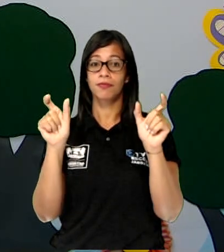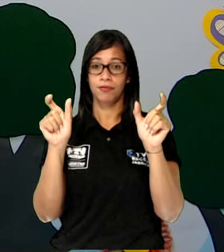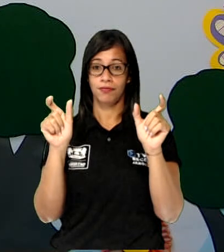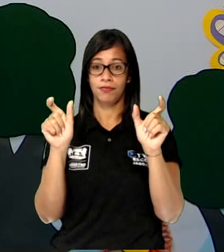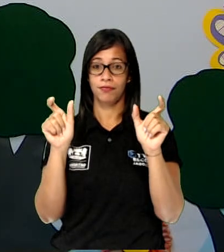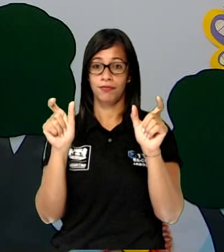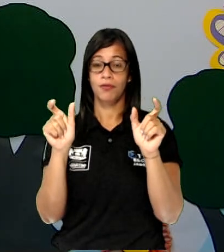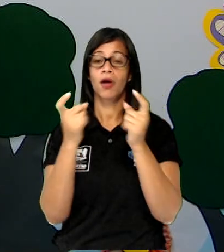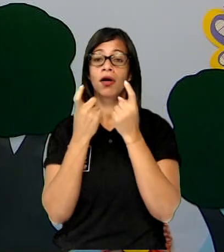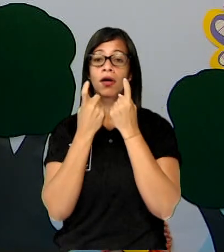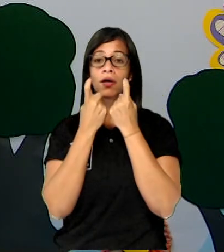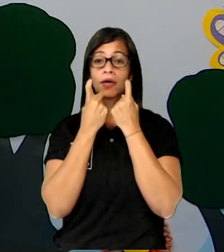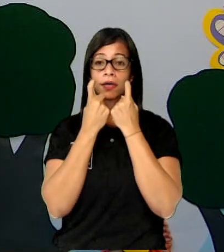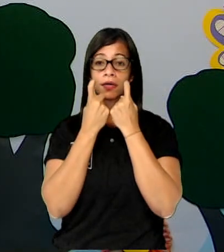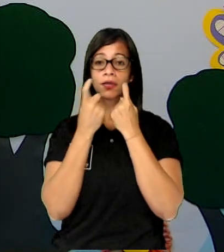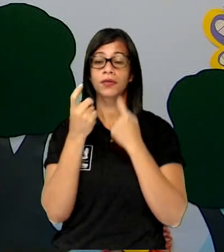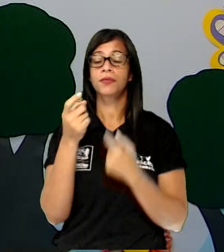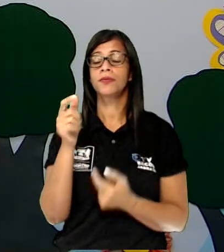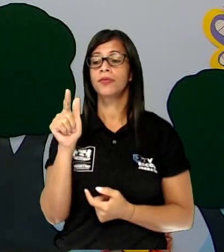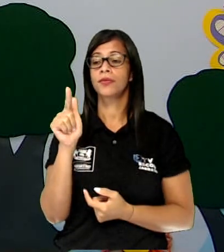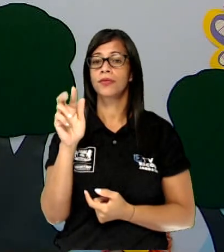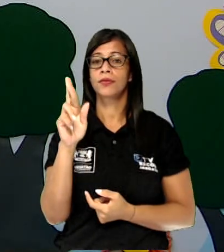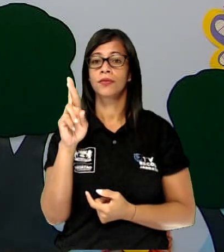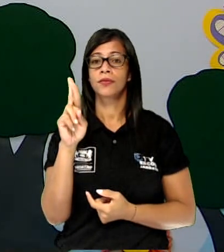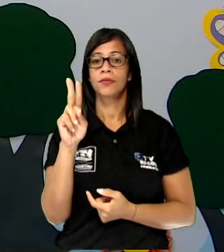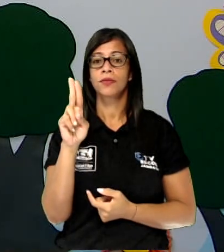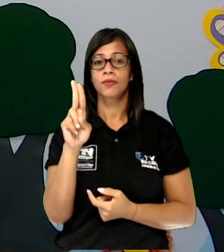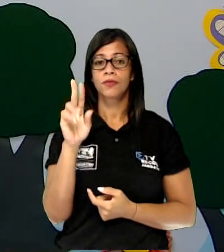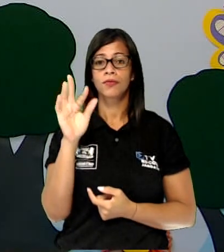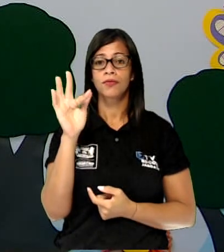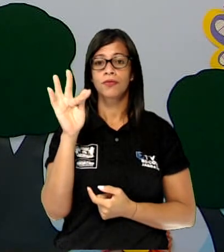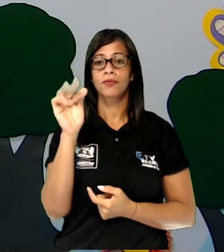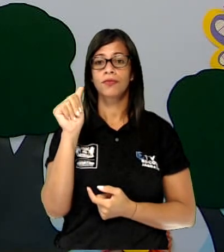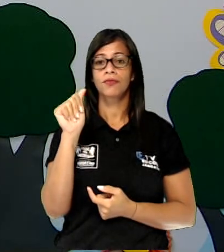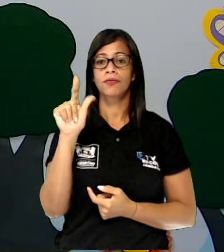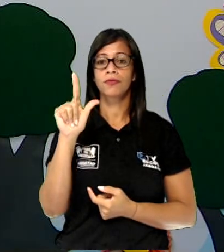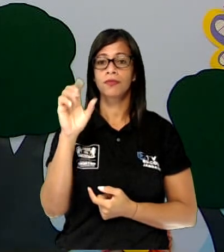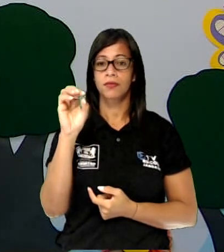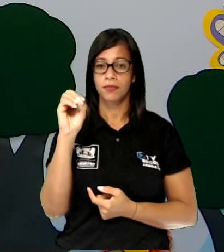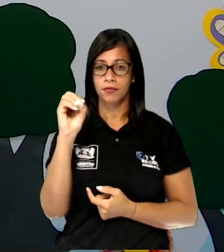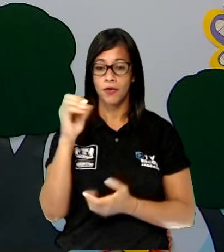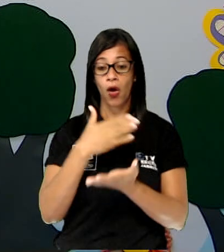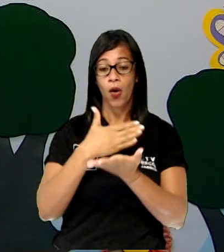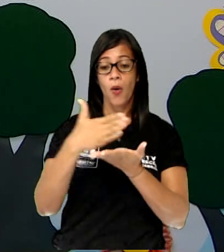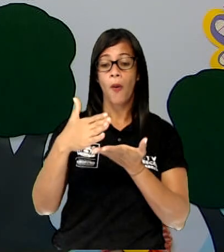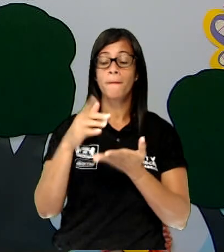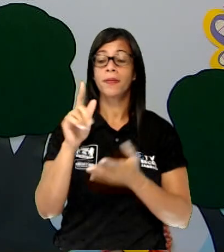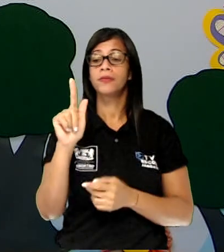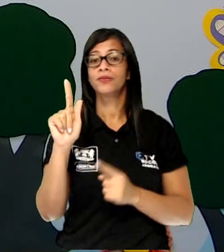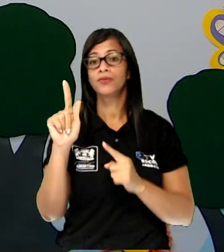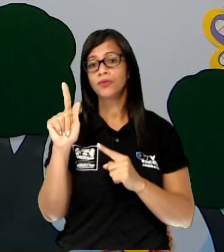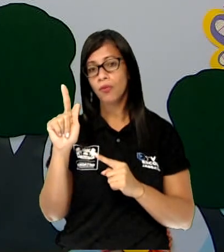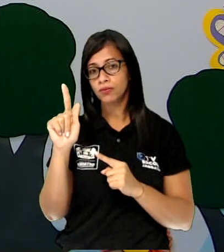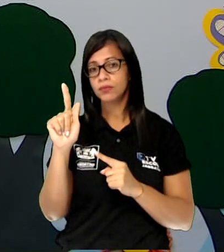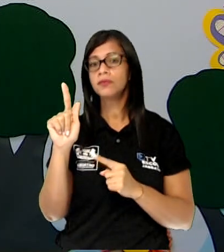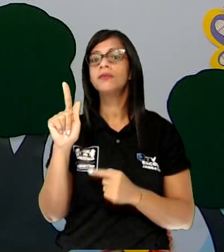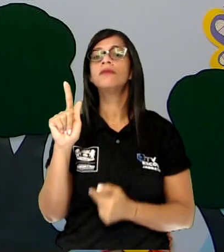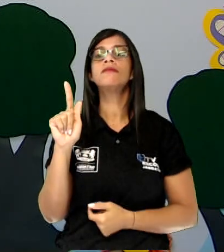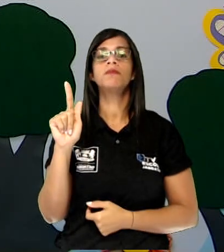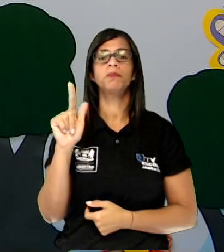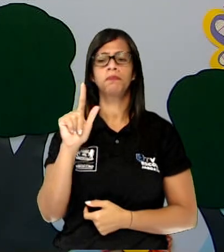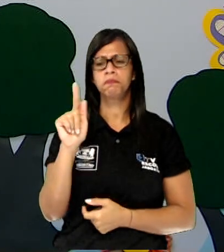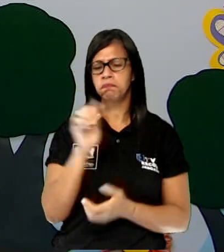grúfalo. O com a letra G. G de Gabriel, G de